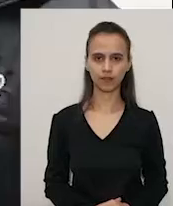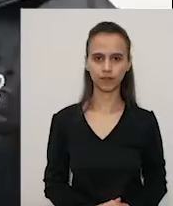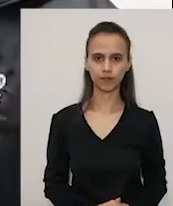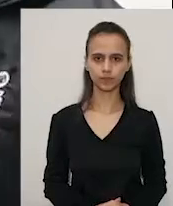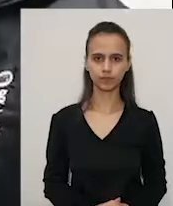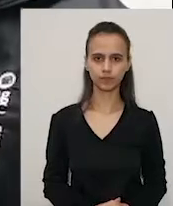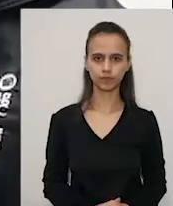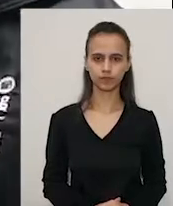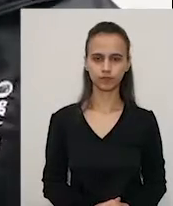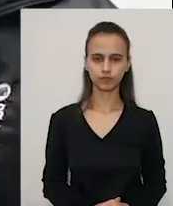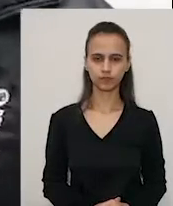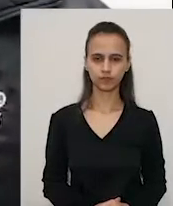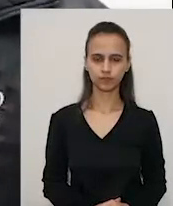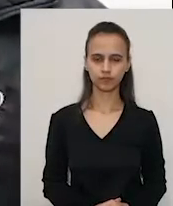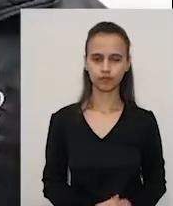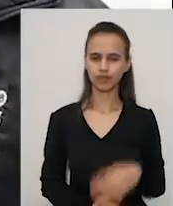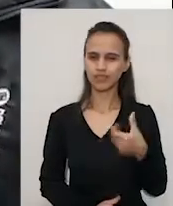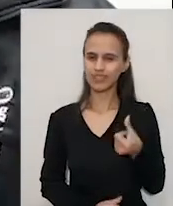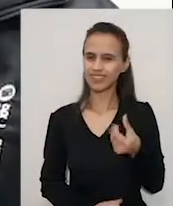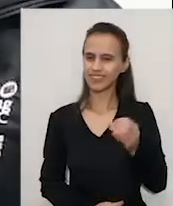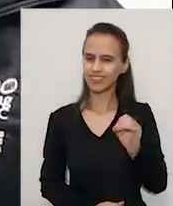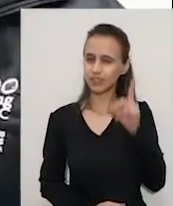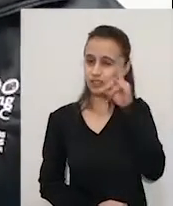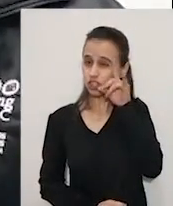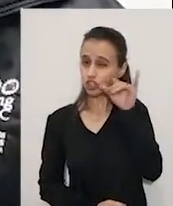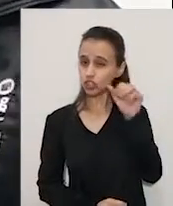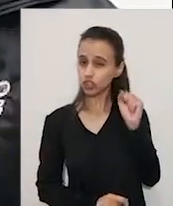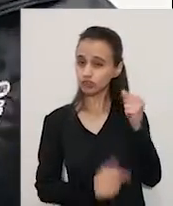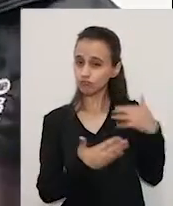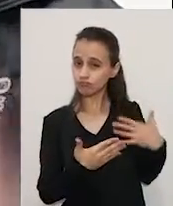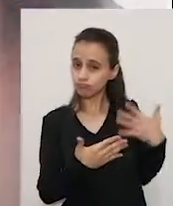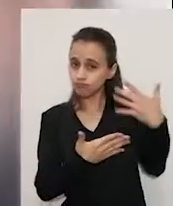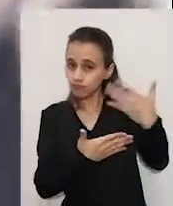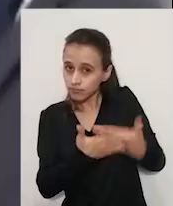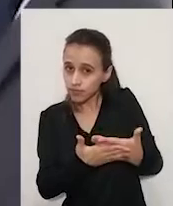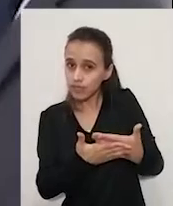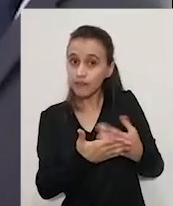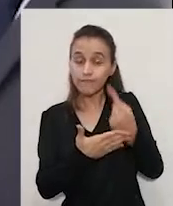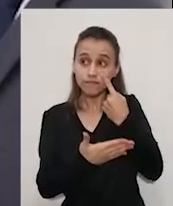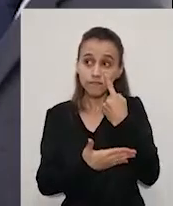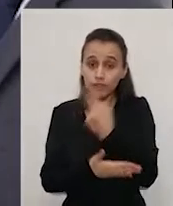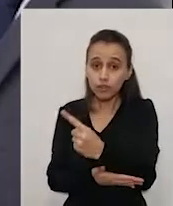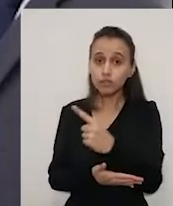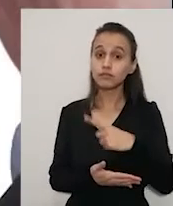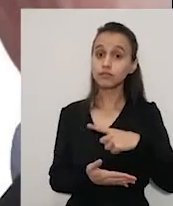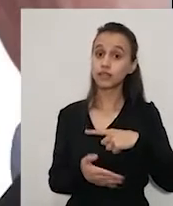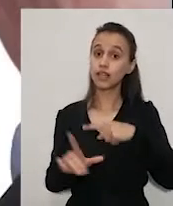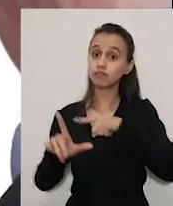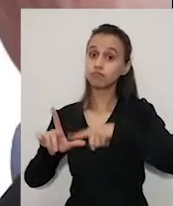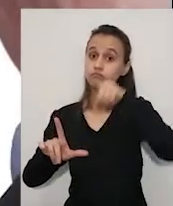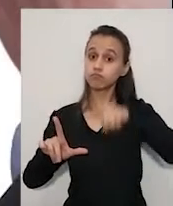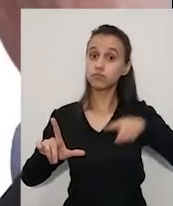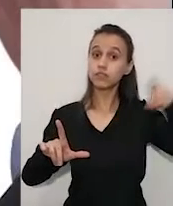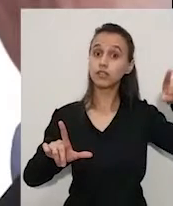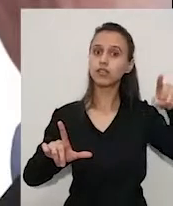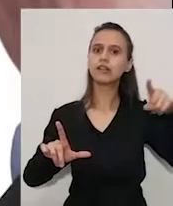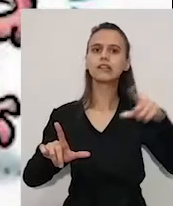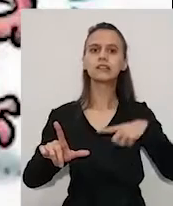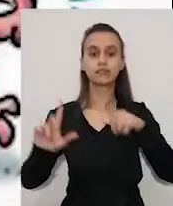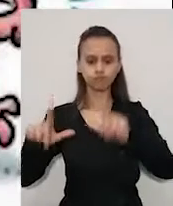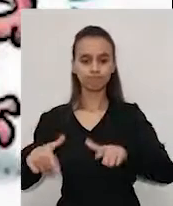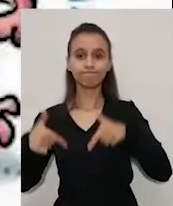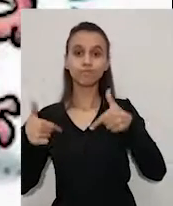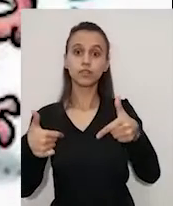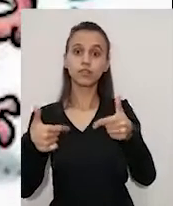E nos últimos 60 dias, o sindicato verificou o aumento de ações antissindicais em empresas de